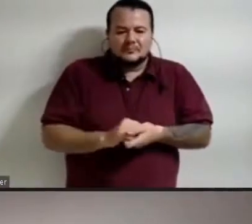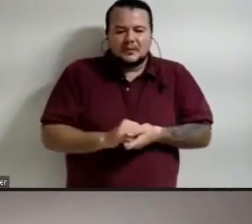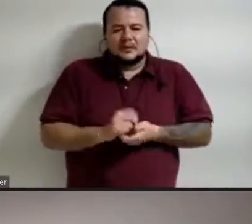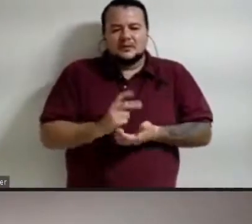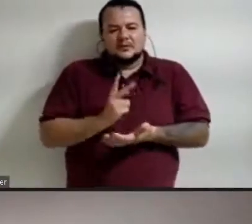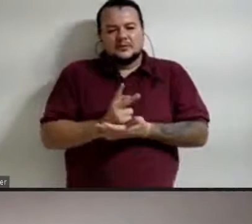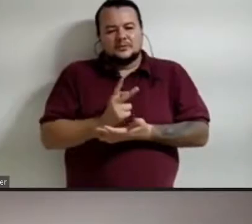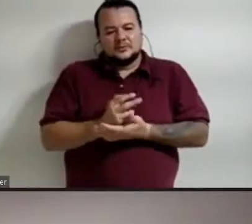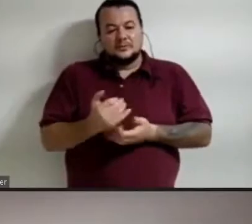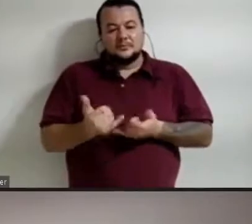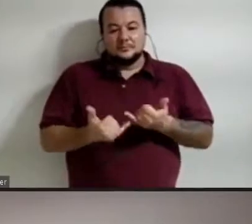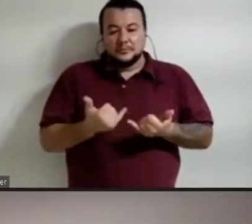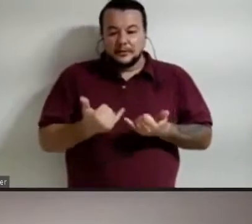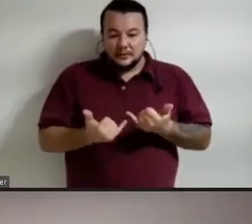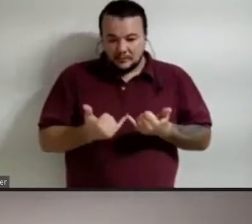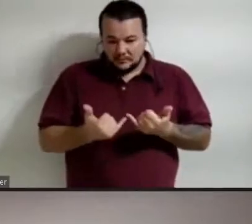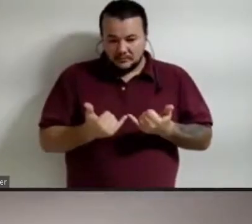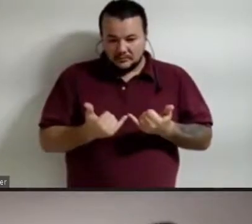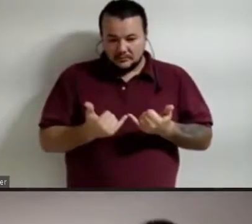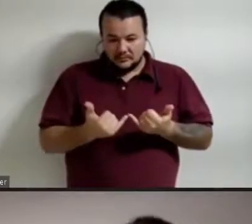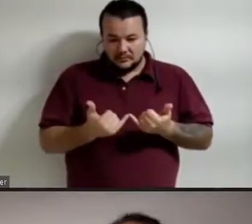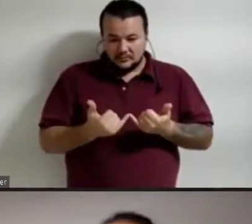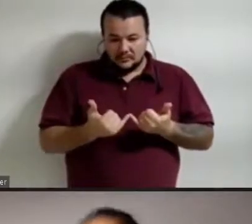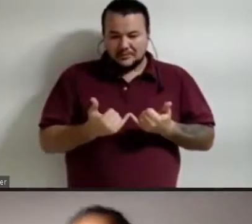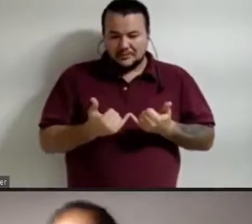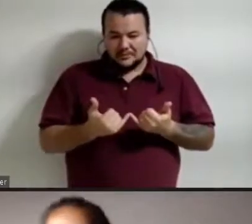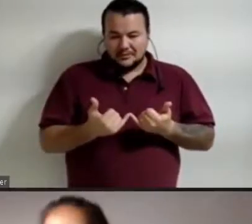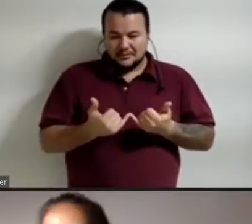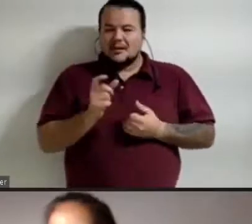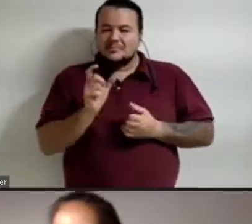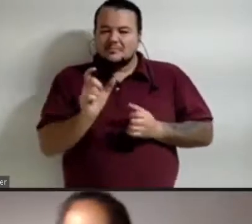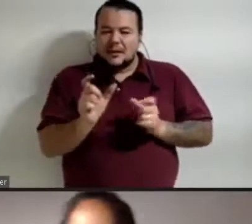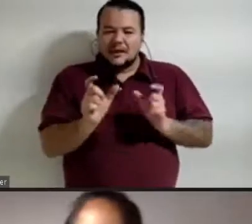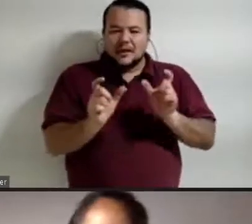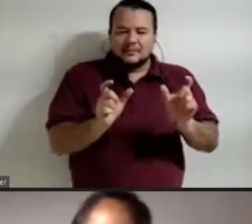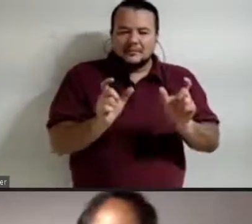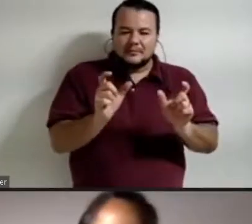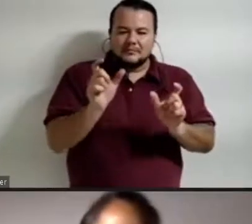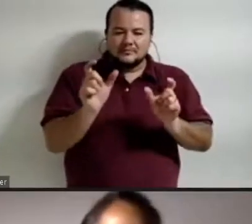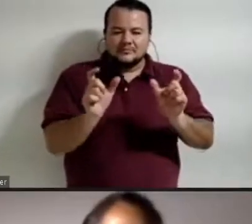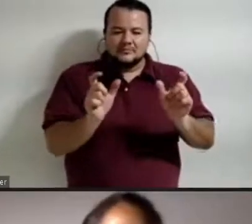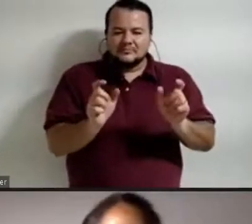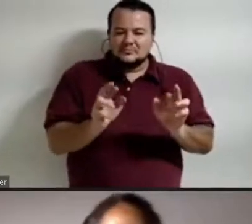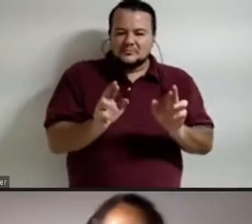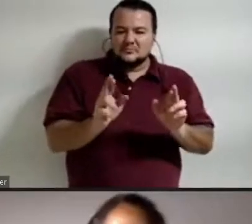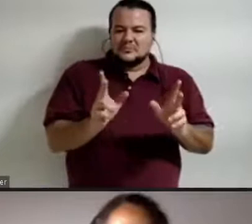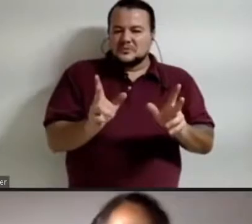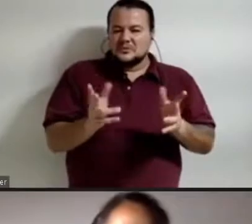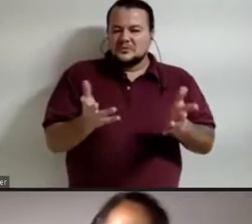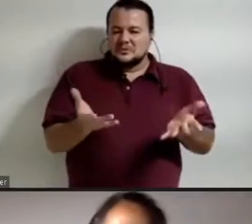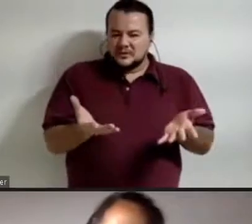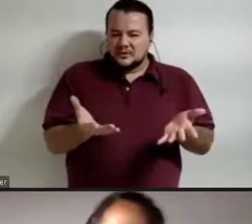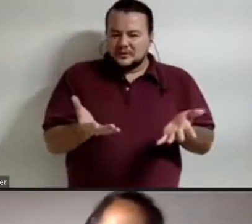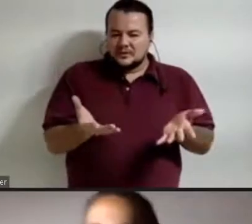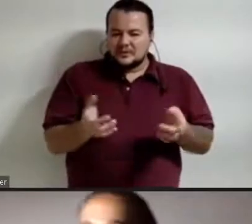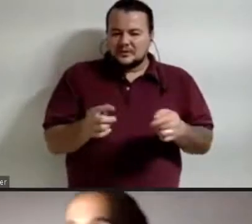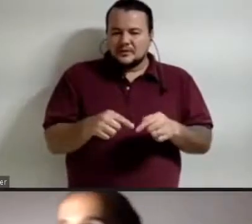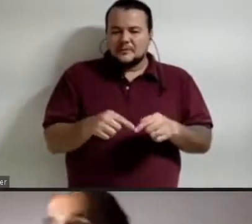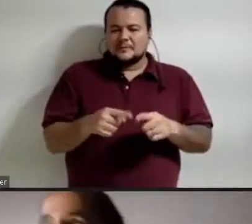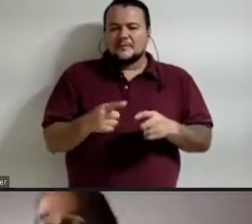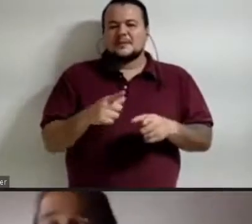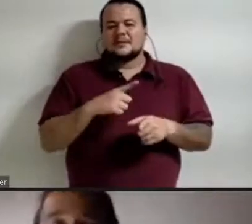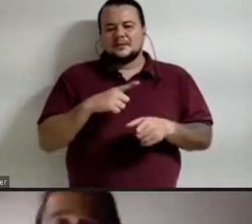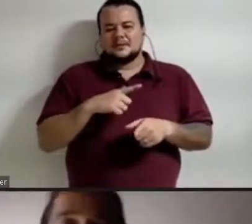que o vocabulário pode ser diferente, as formas podem ser diferentes, mas há uma